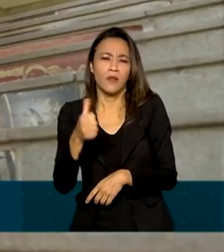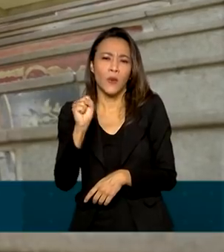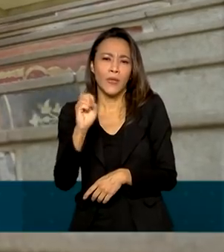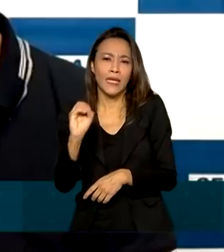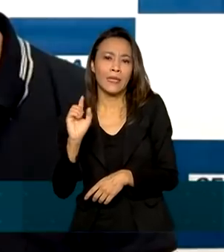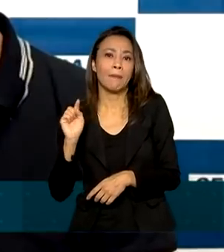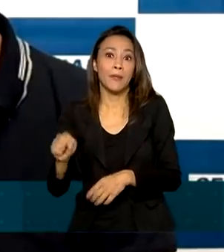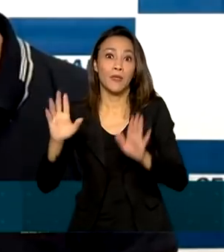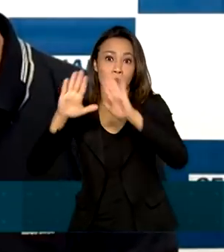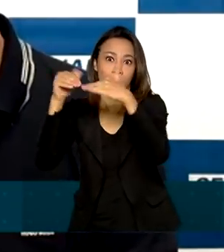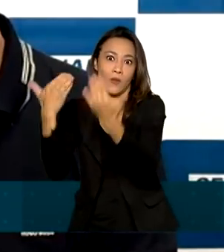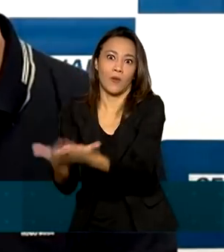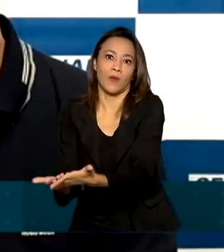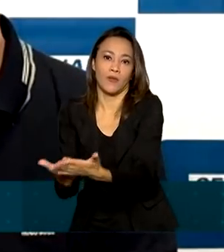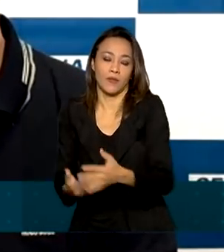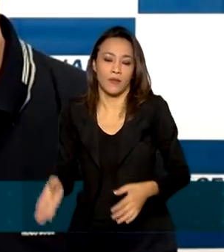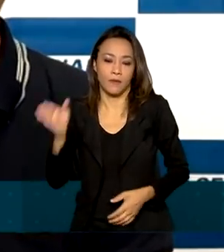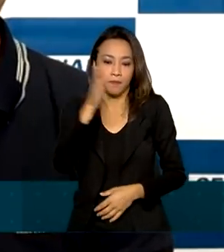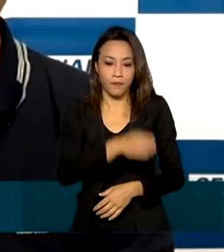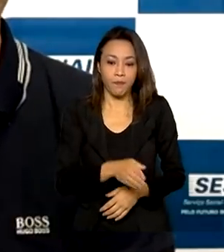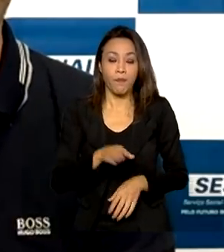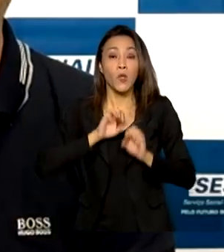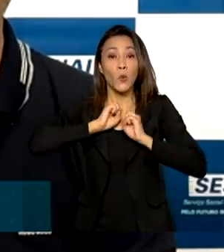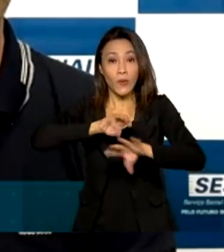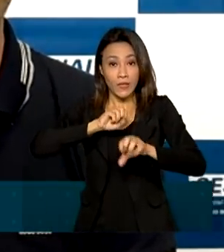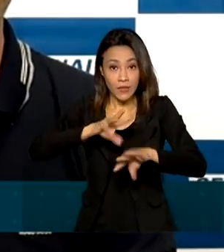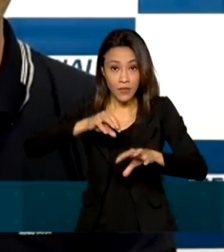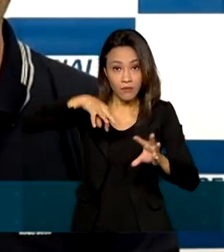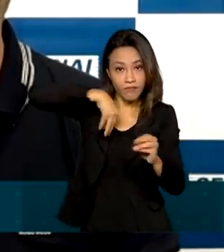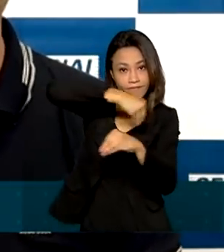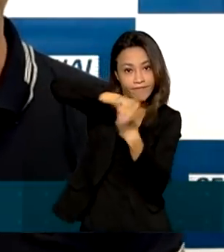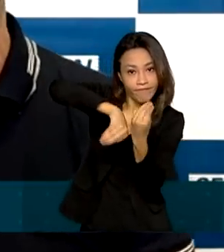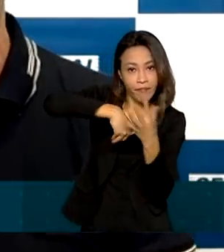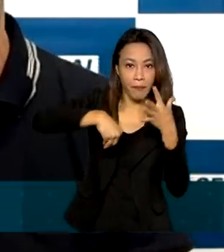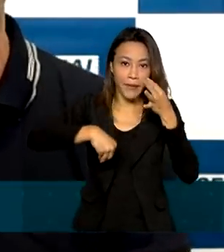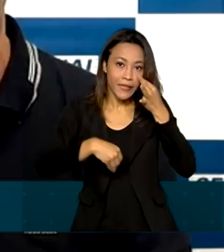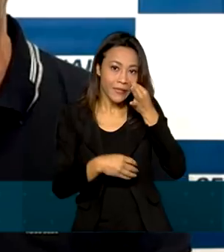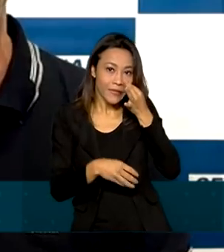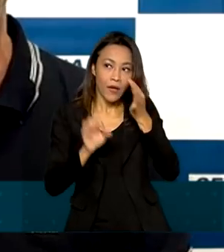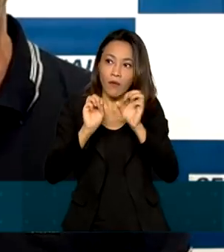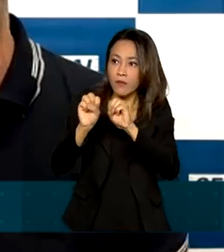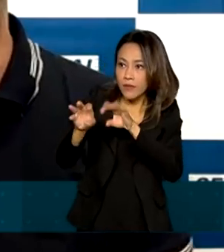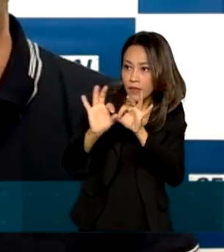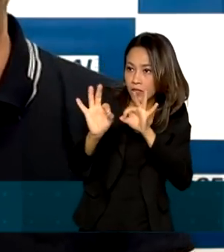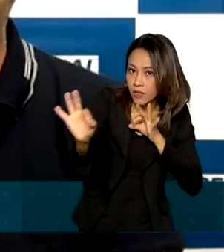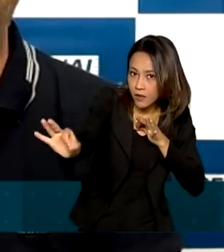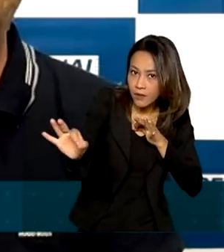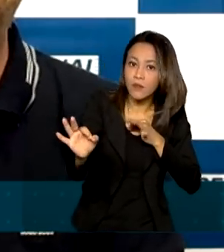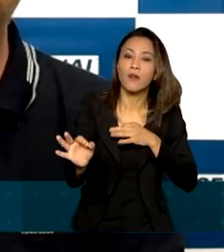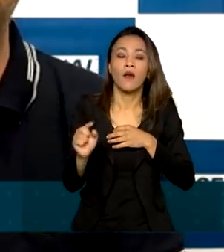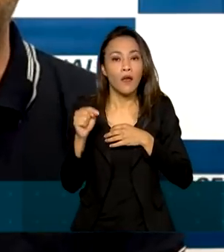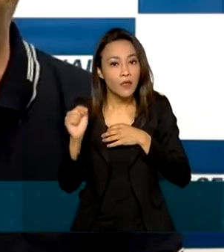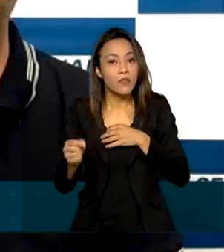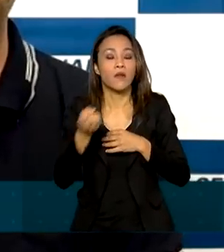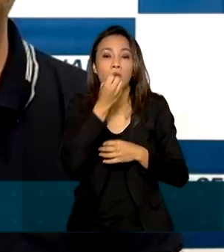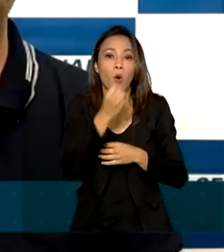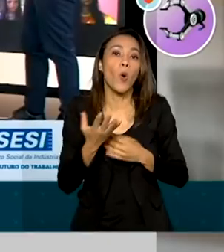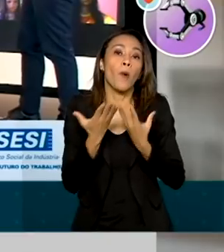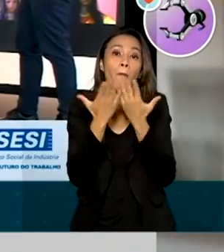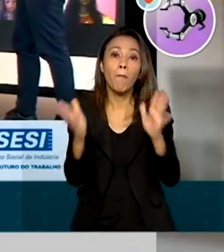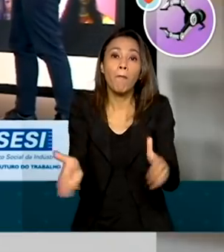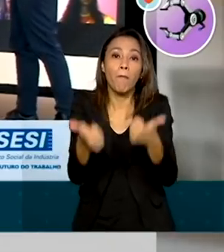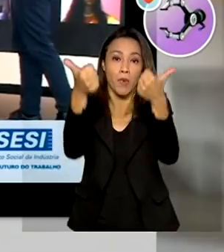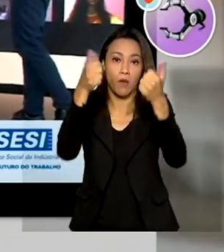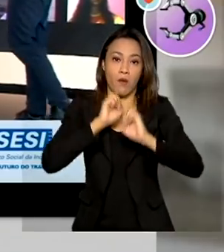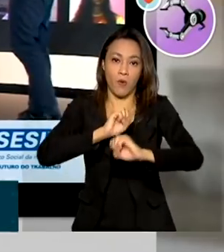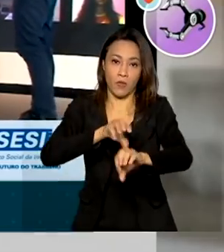reinventar. O ensino híbrido é uma oportunidade, uma oportunidade de melhoria no processo de aprendizagem,